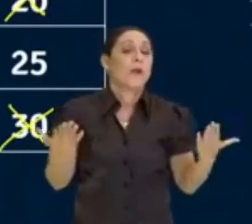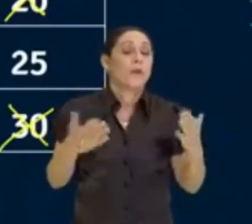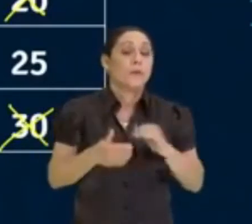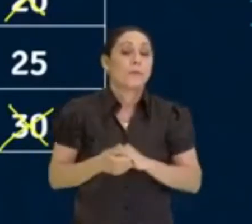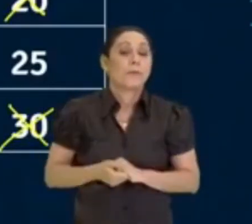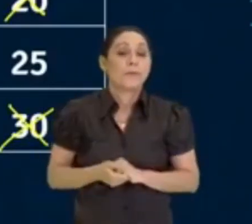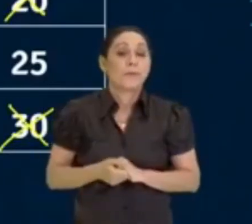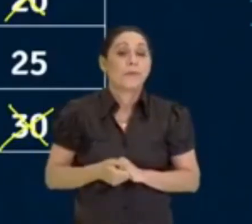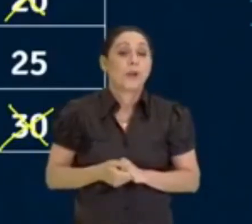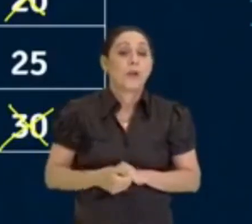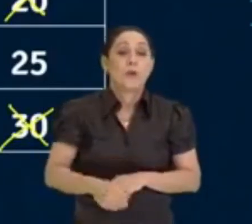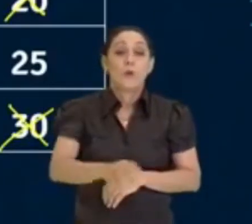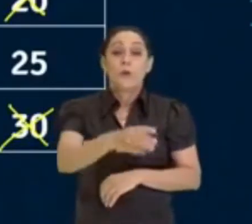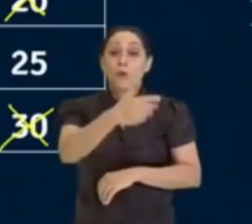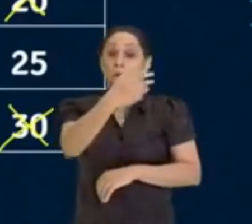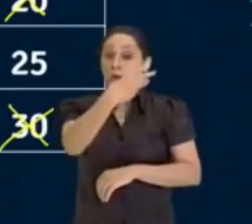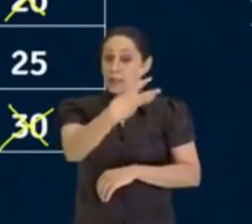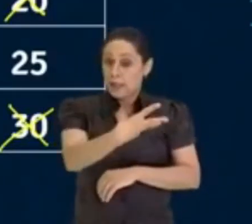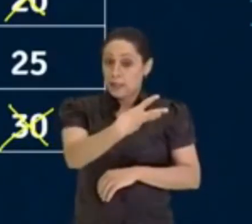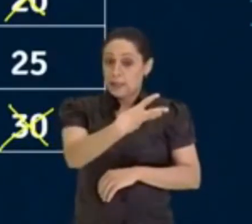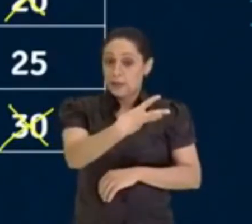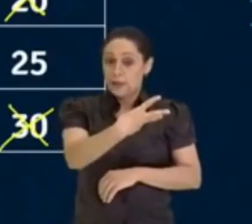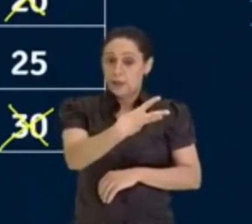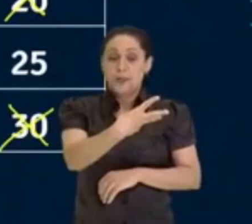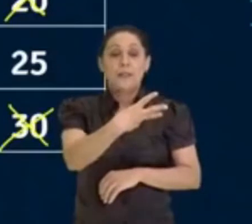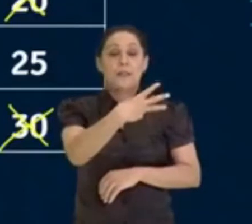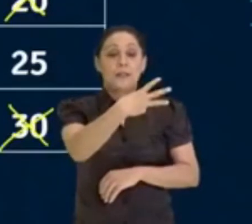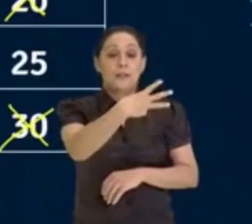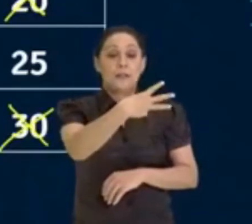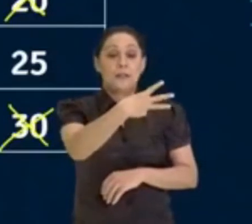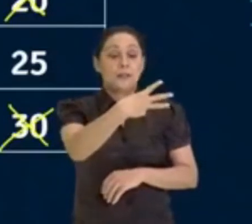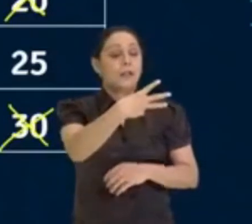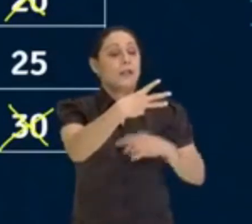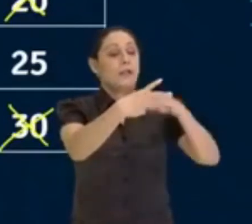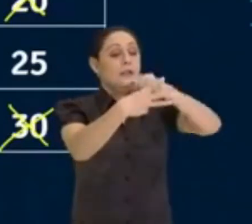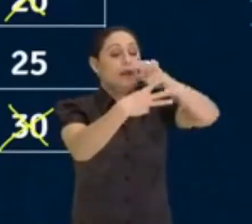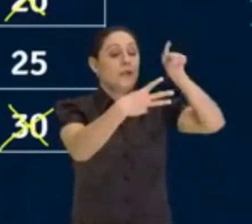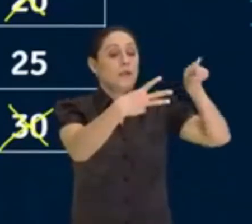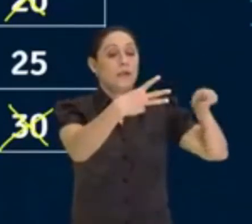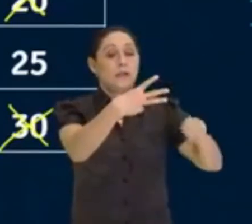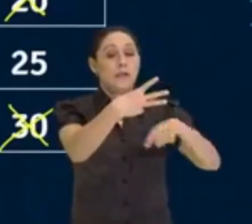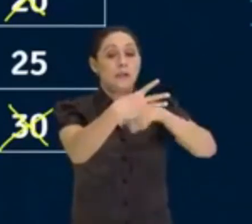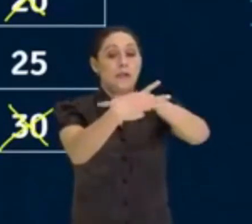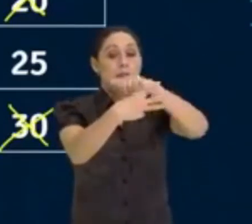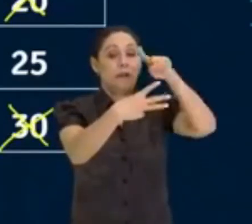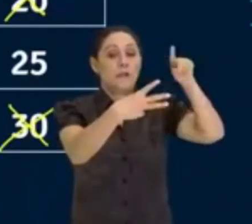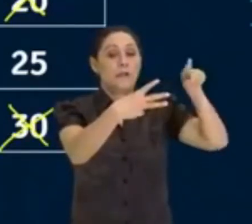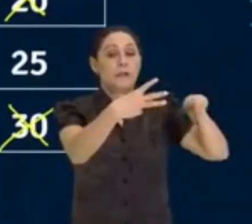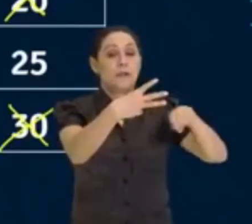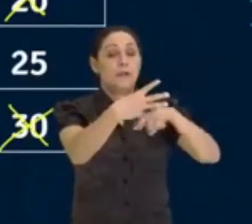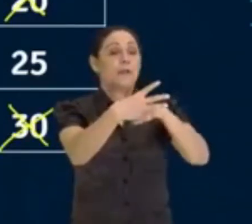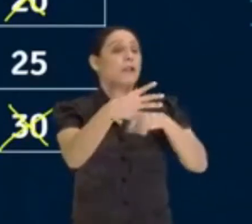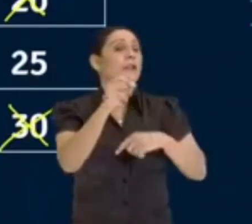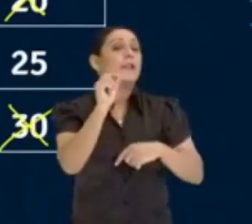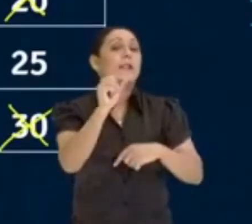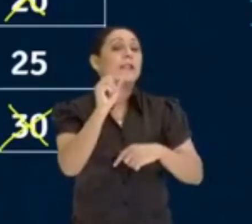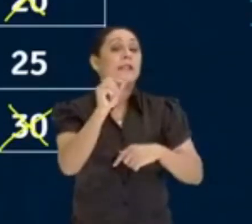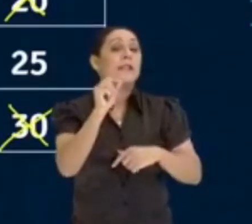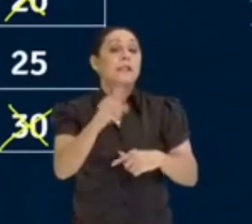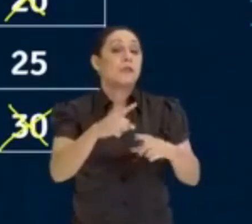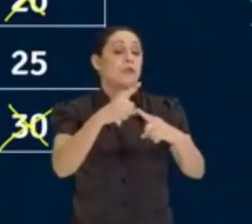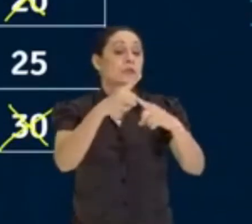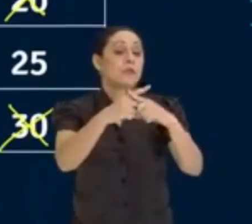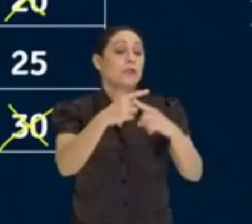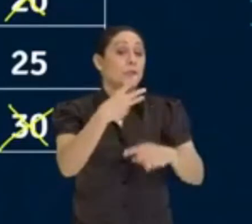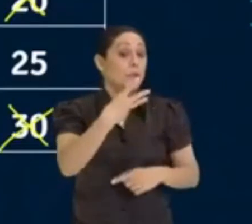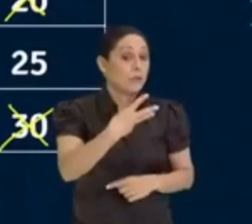que nesse caso é o 3. Então, circula o 3 aí. E quais são os múltiplos de